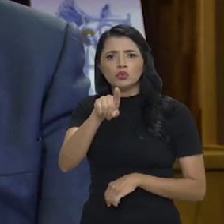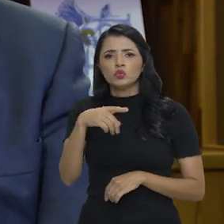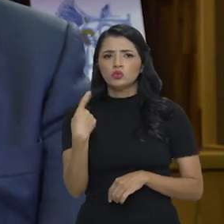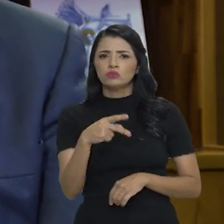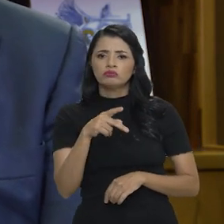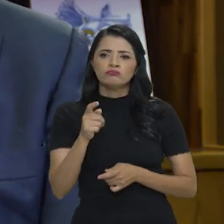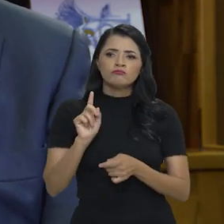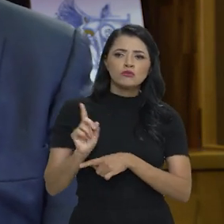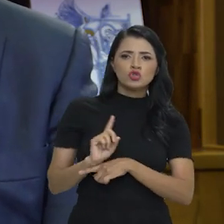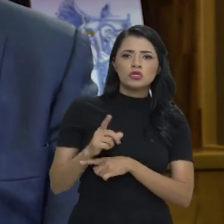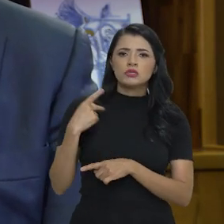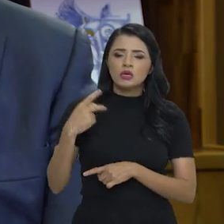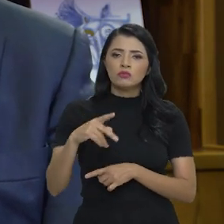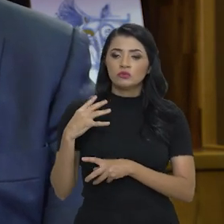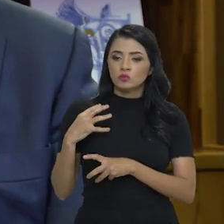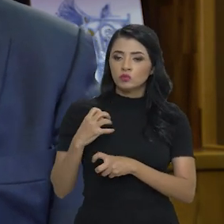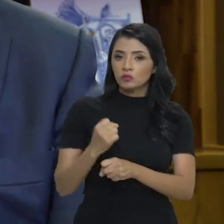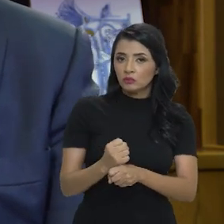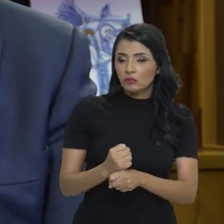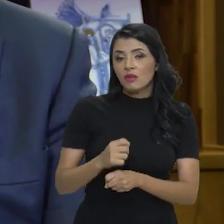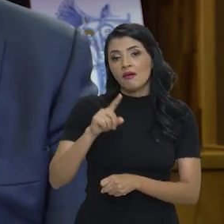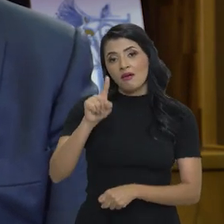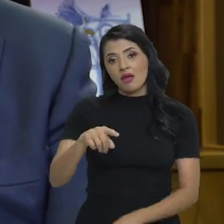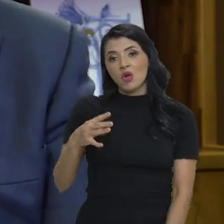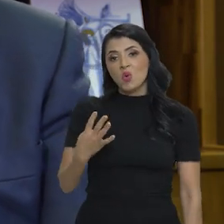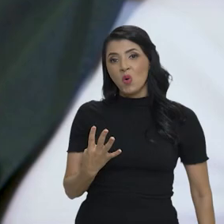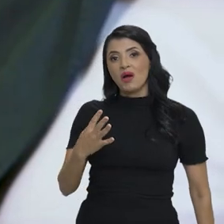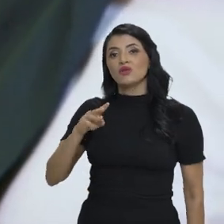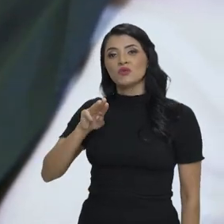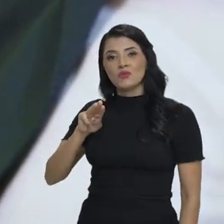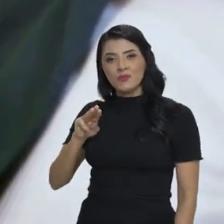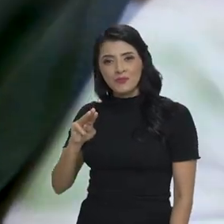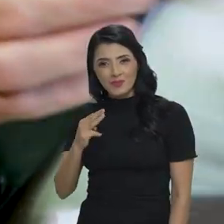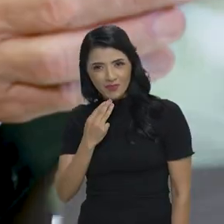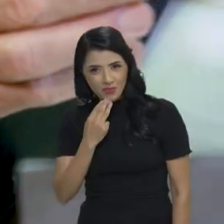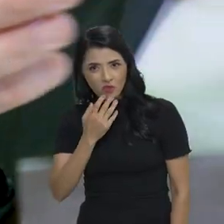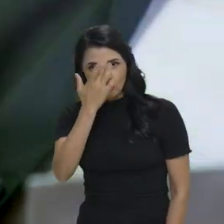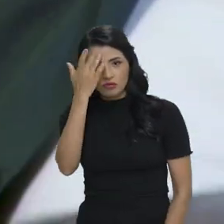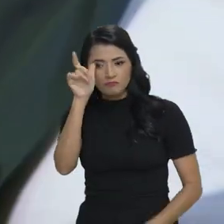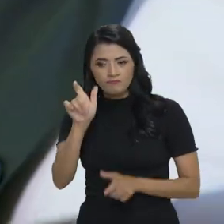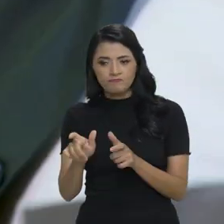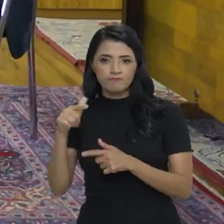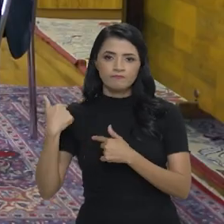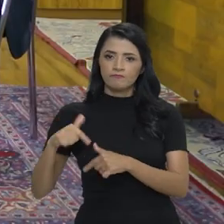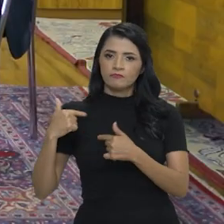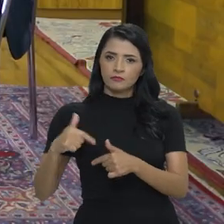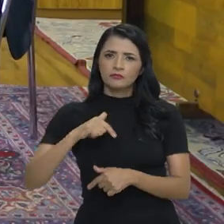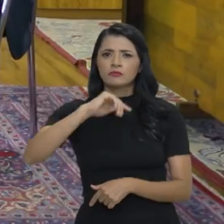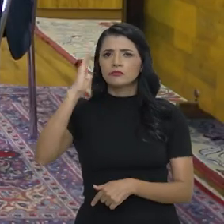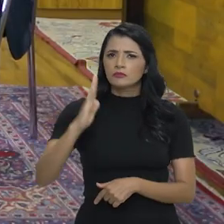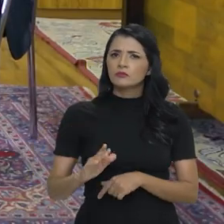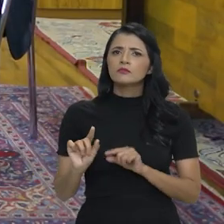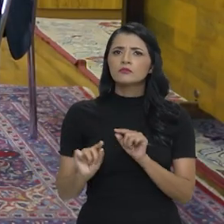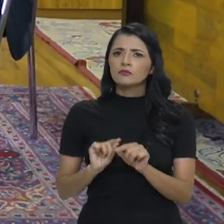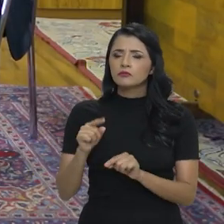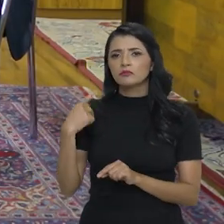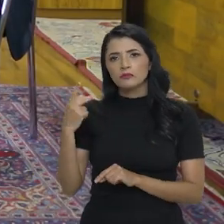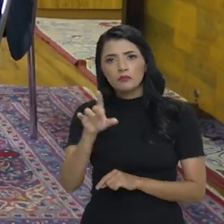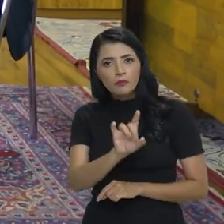na gestão do seu fundo. Então, o cálculo é que os 4 milhões de empregadores do Brasil,